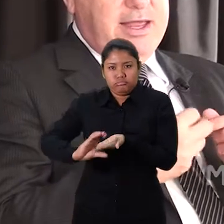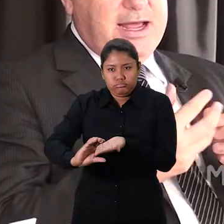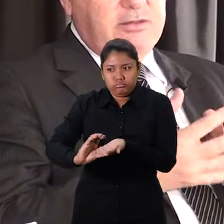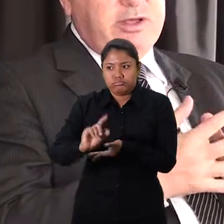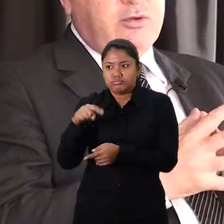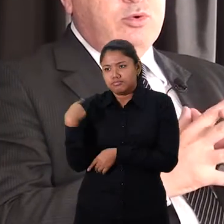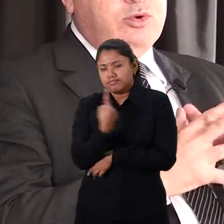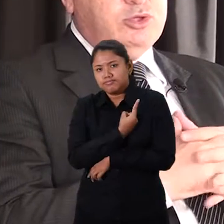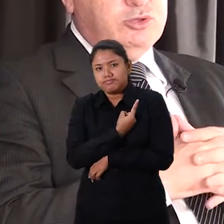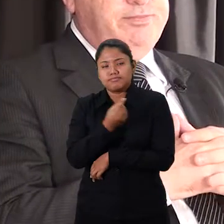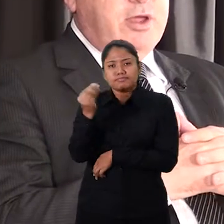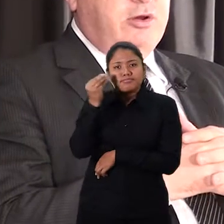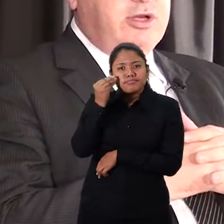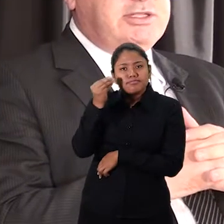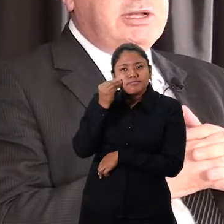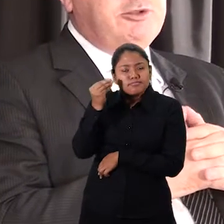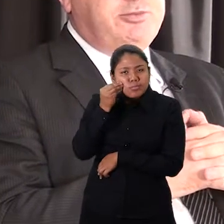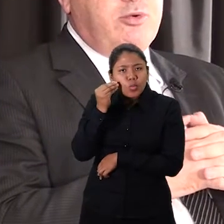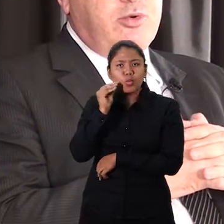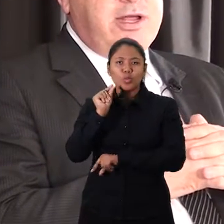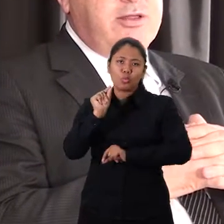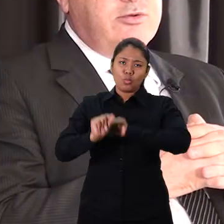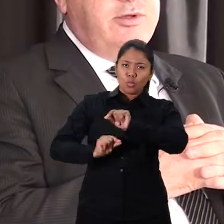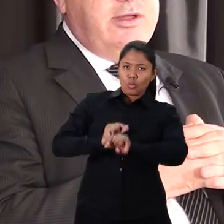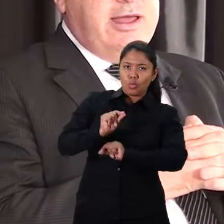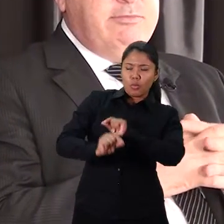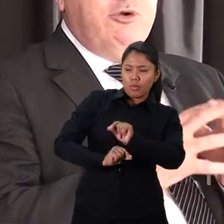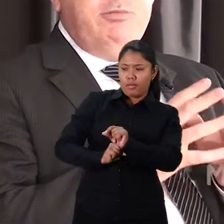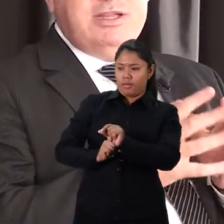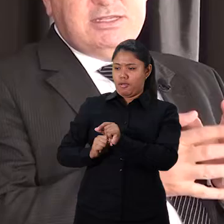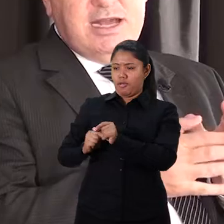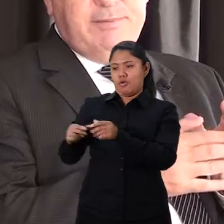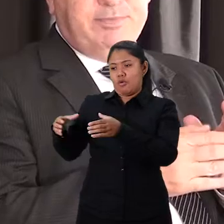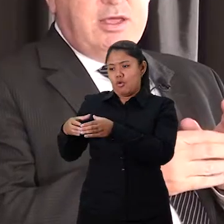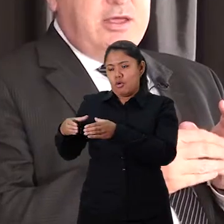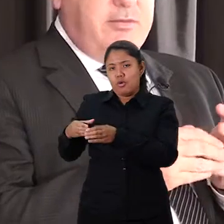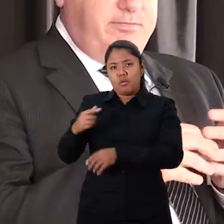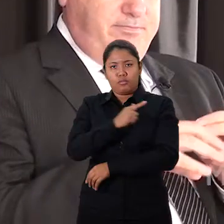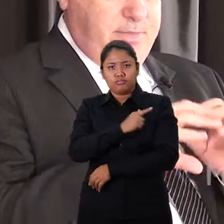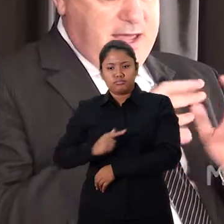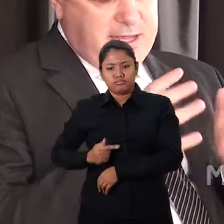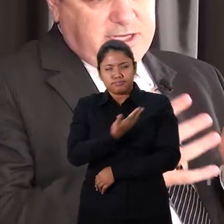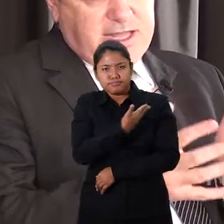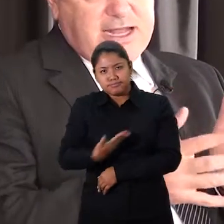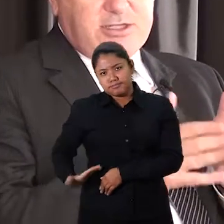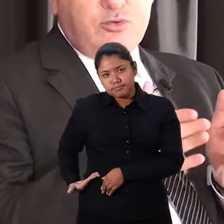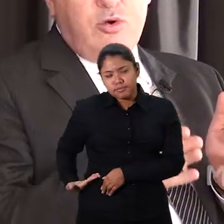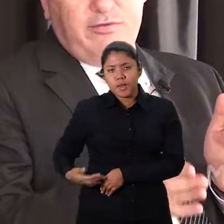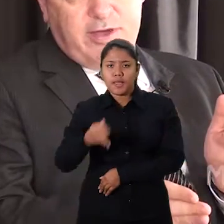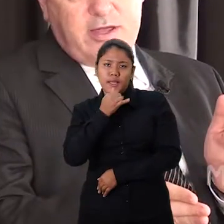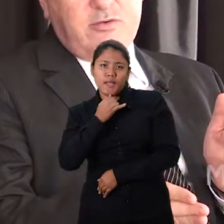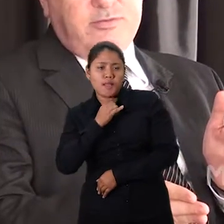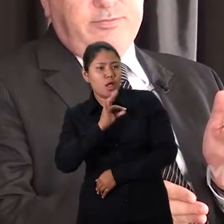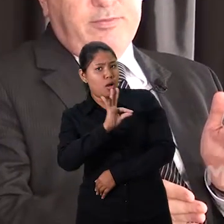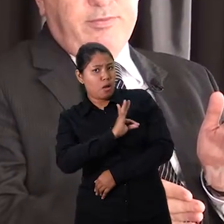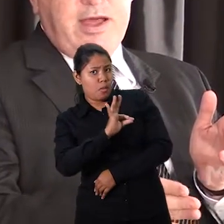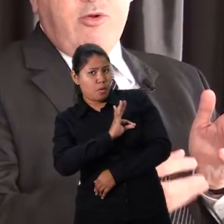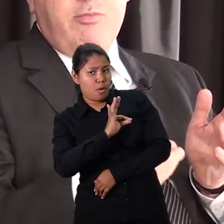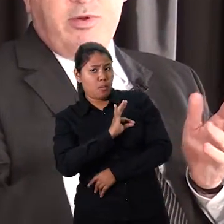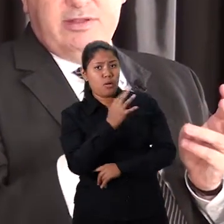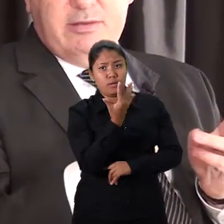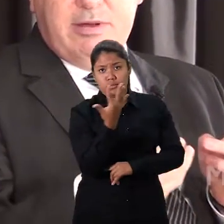momento que é liberado o recurso, nós estamos procurando mobilizar entidades do governo,